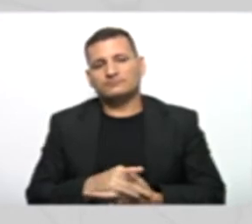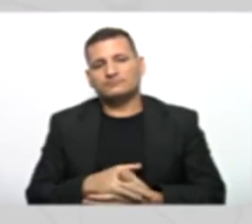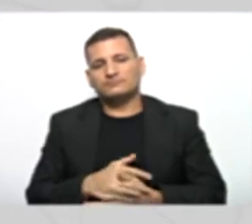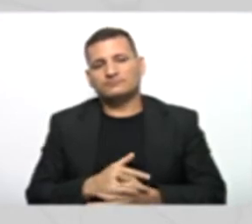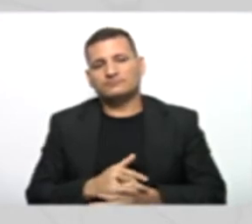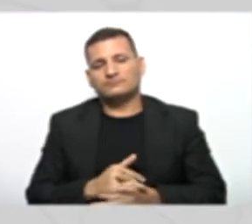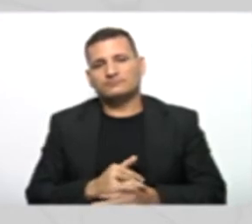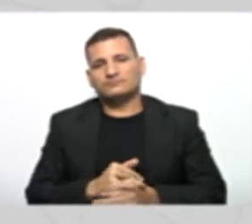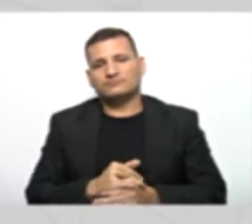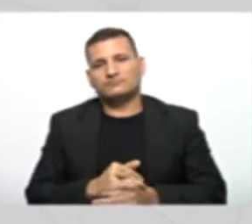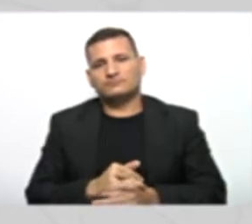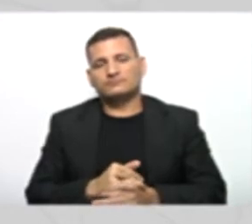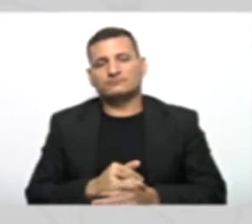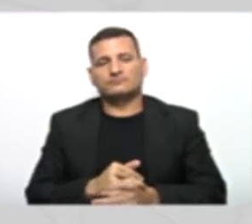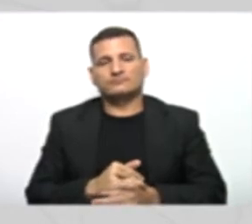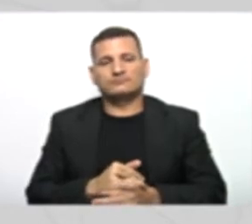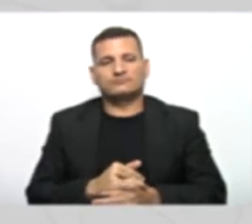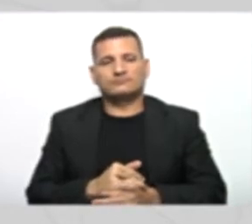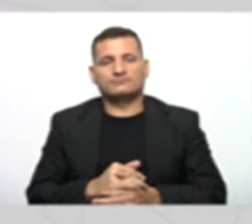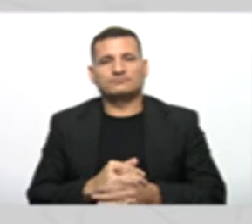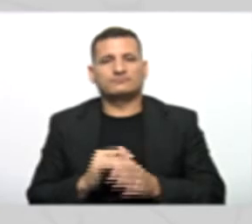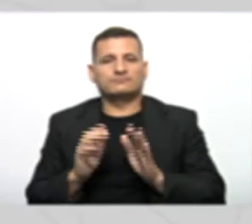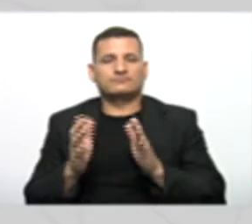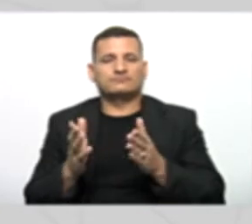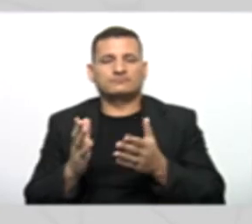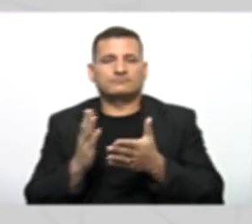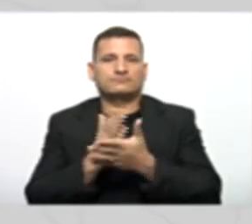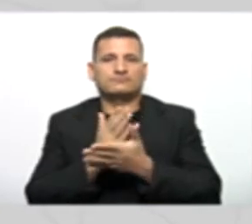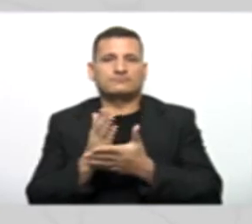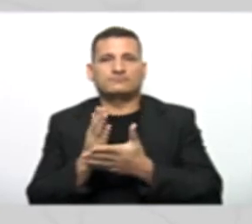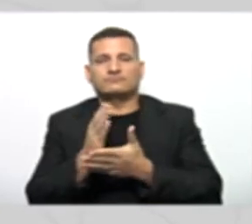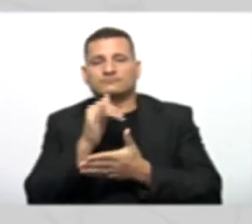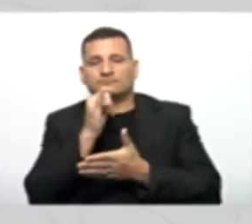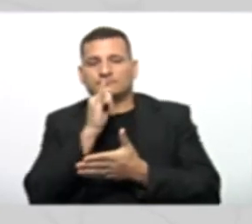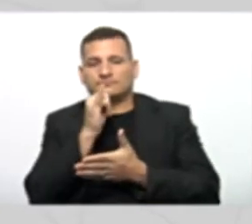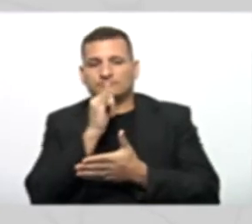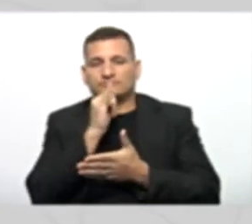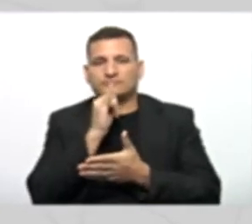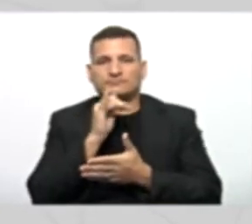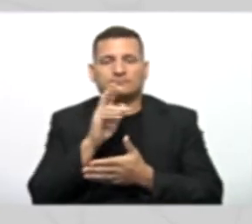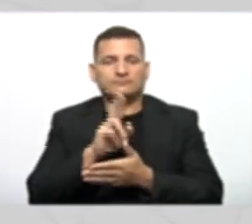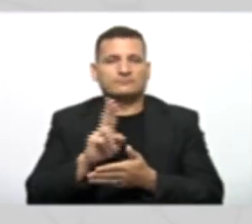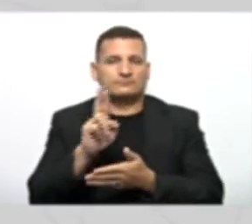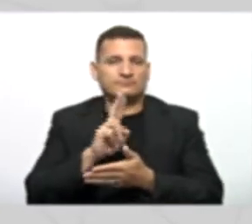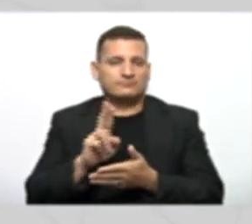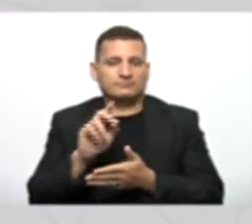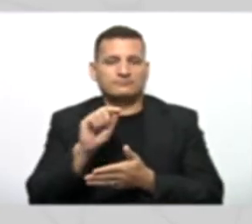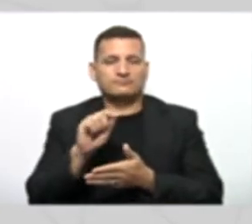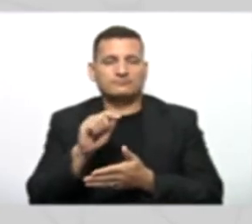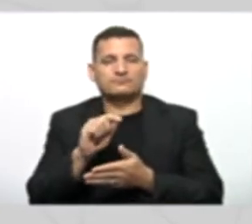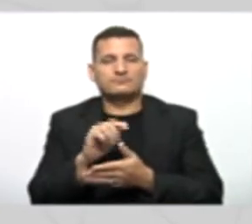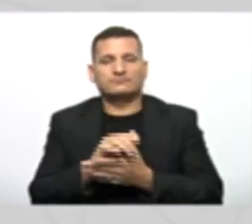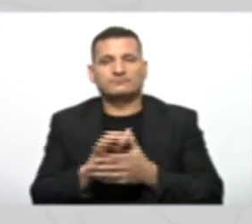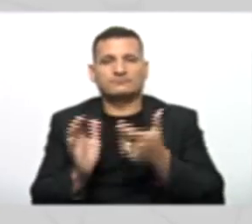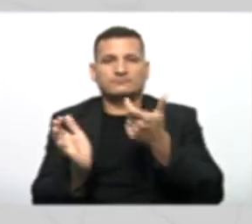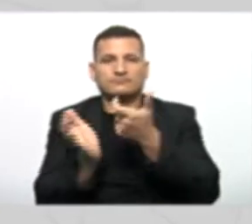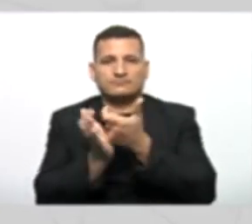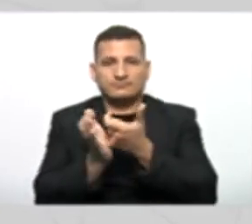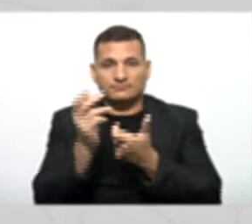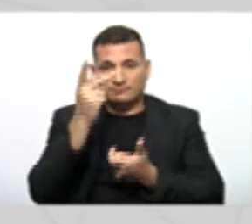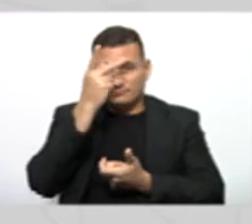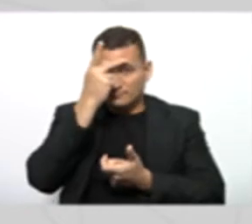Nós já trabalhamos muito com alguns exemplos utilizando a classe pessoa,